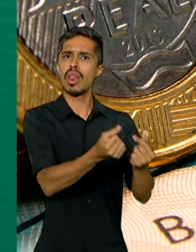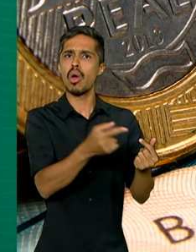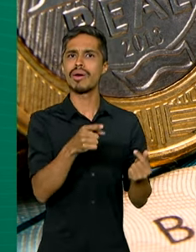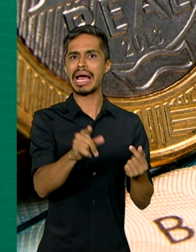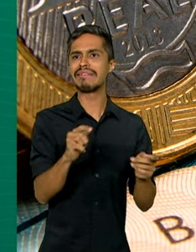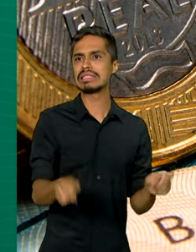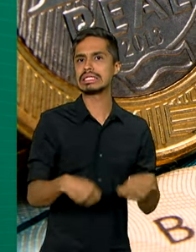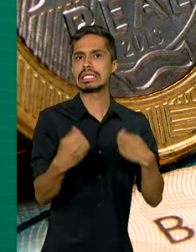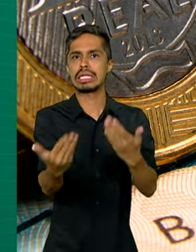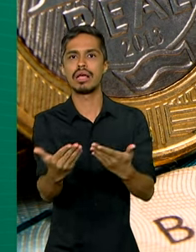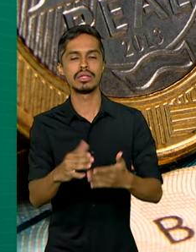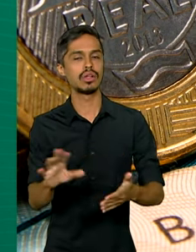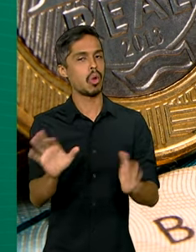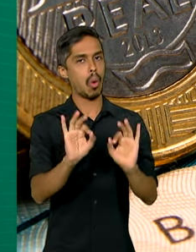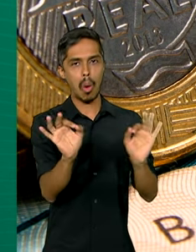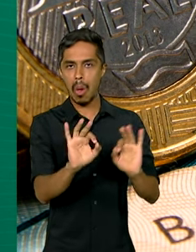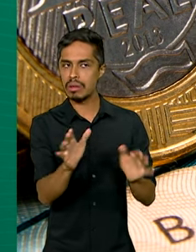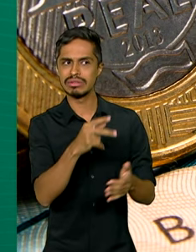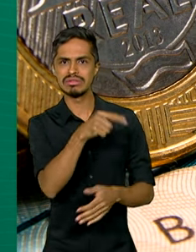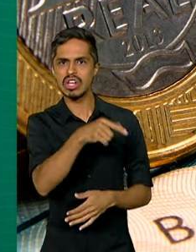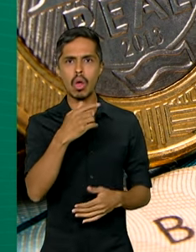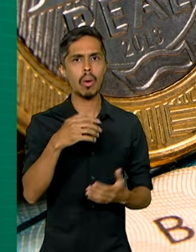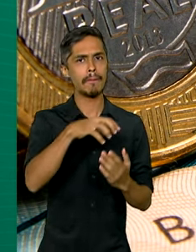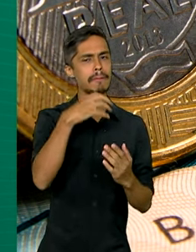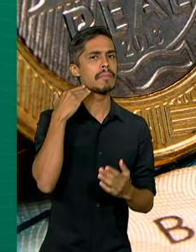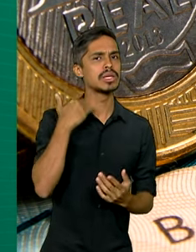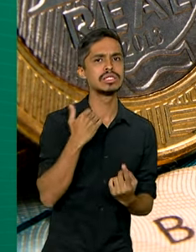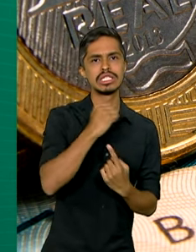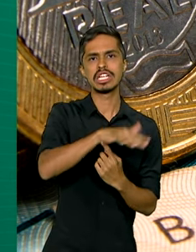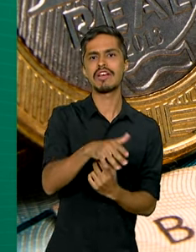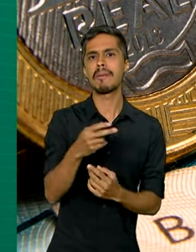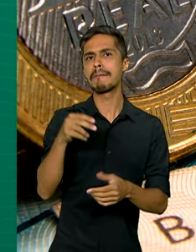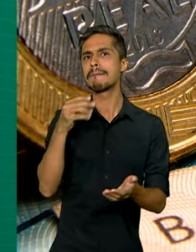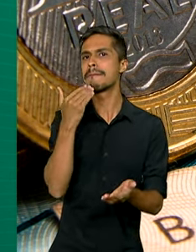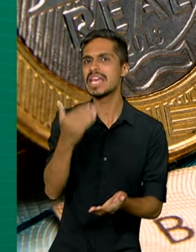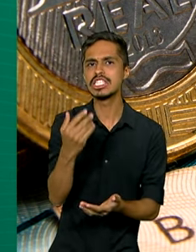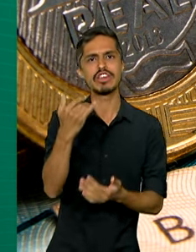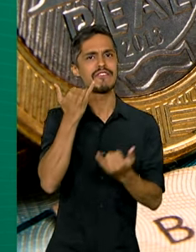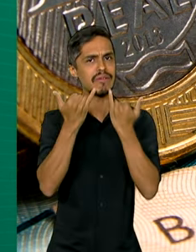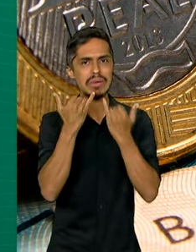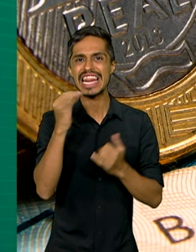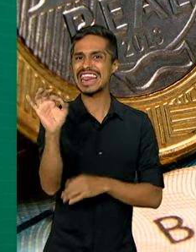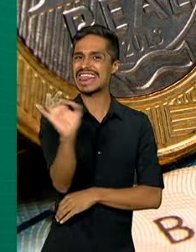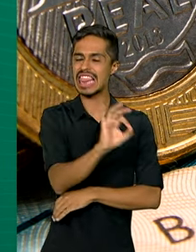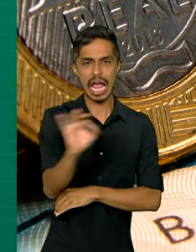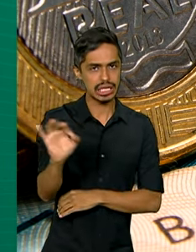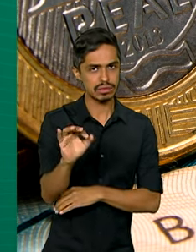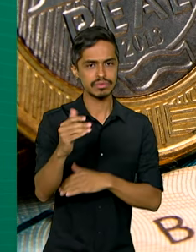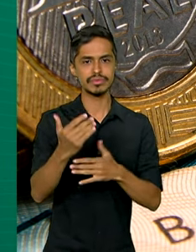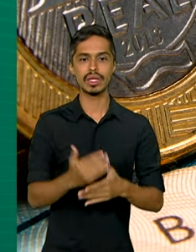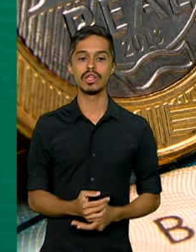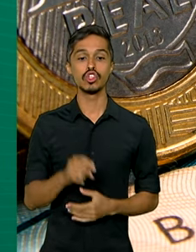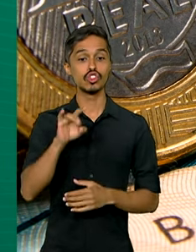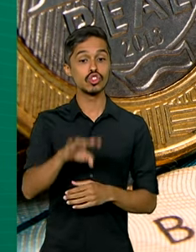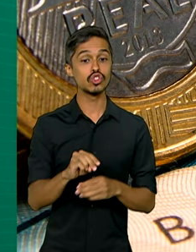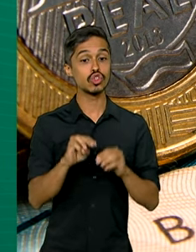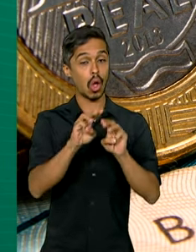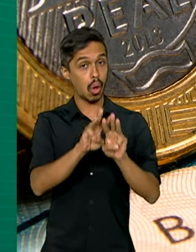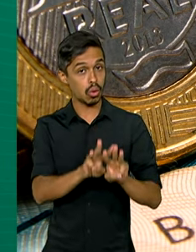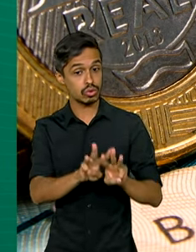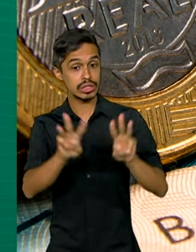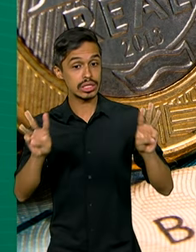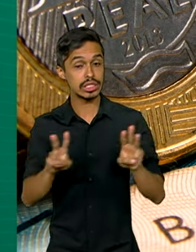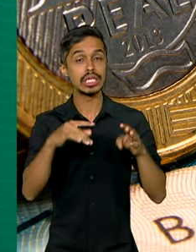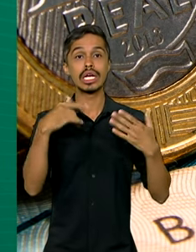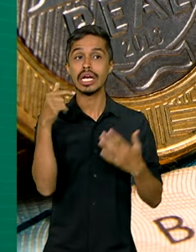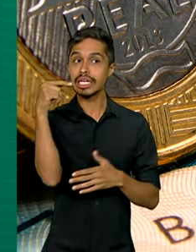receber ou para confirmar os seus dados pessoais. Só a instituição que aparece no sistema de valores